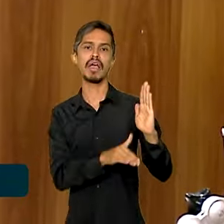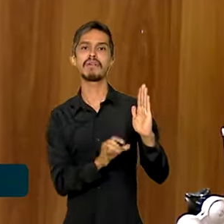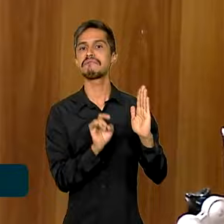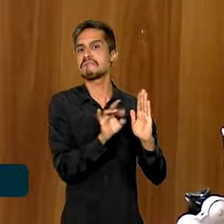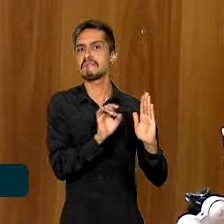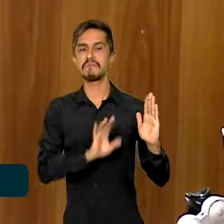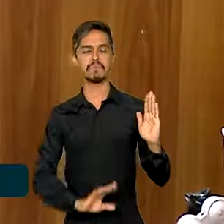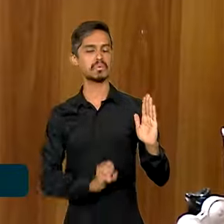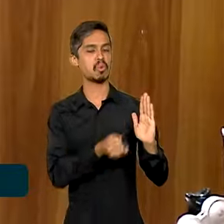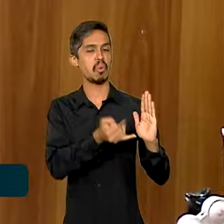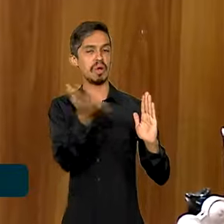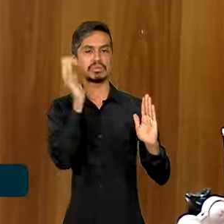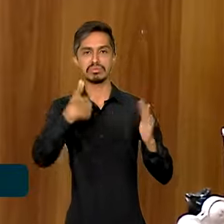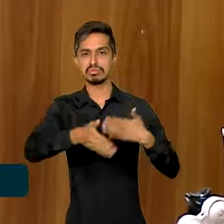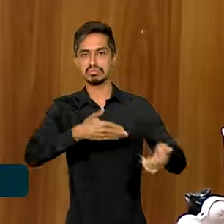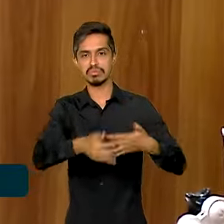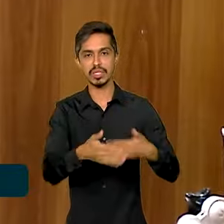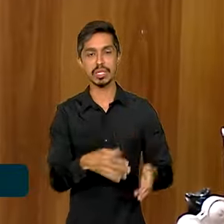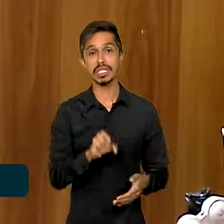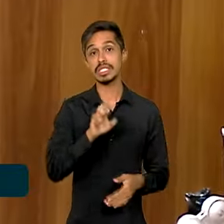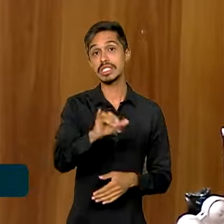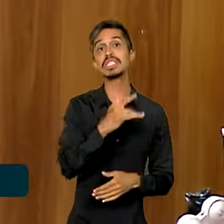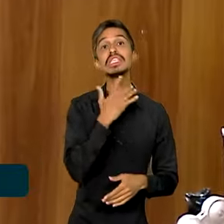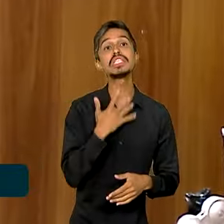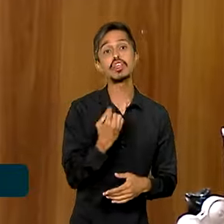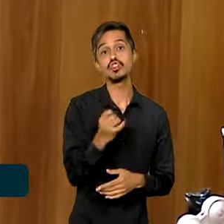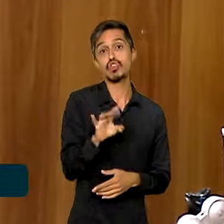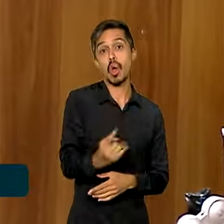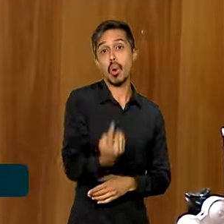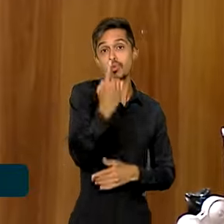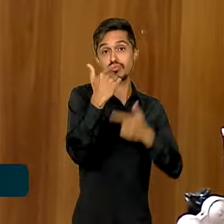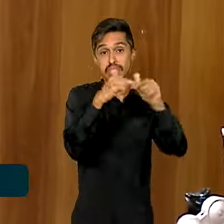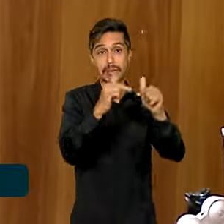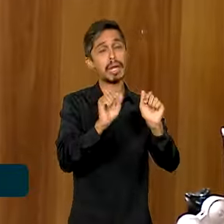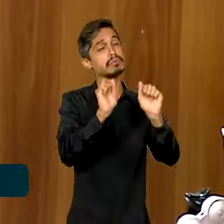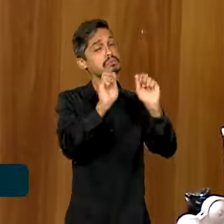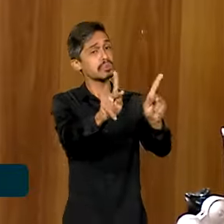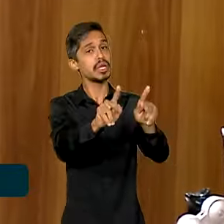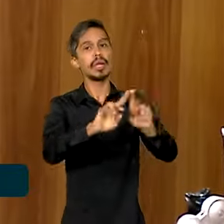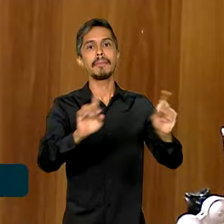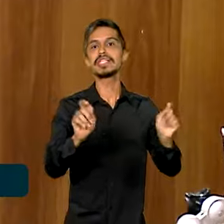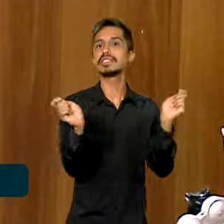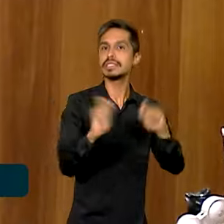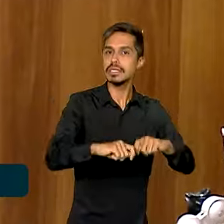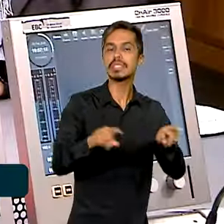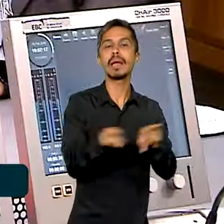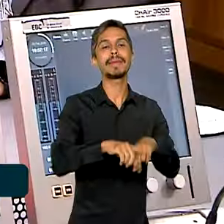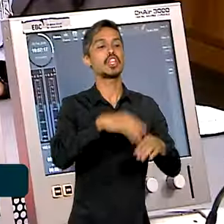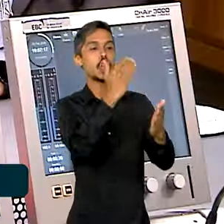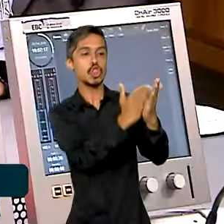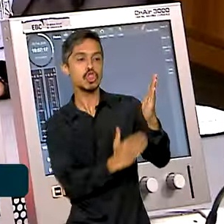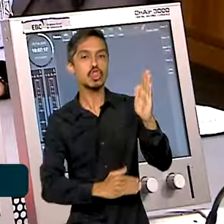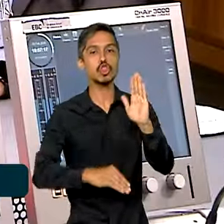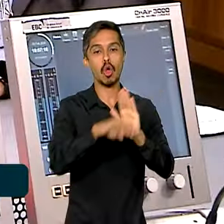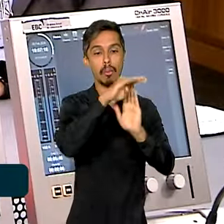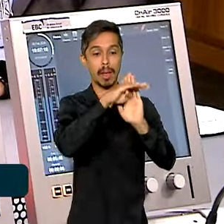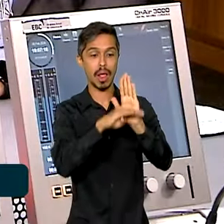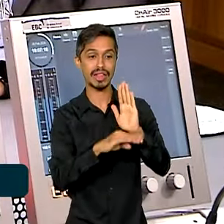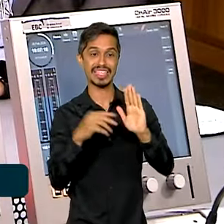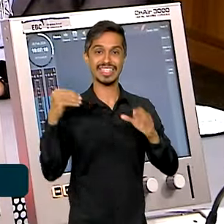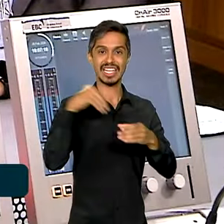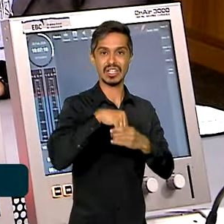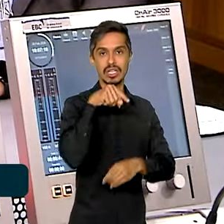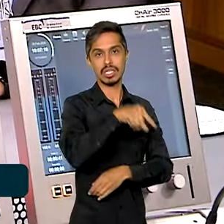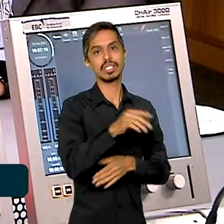Se elas quiserem se inscrever para apenas um cargo, elas podem, assim como elas podem se inscrever para todos os cargos dentro daquele